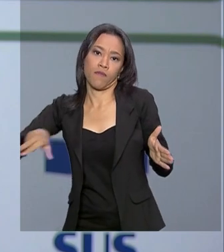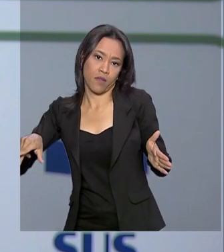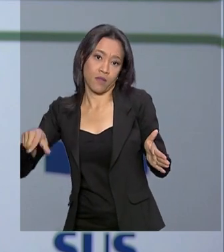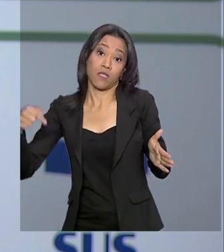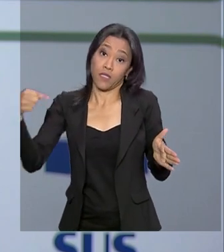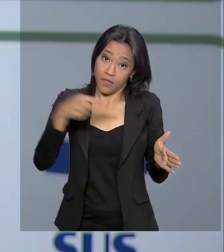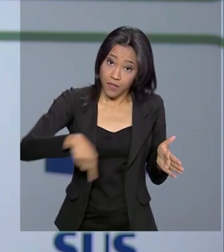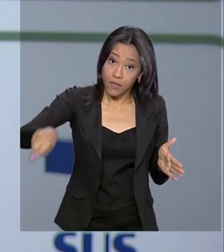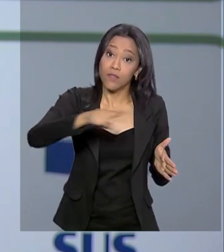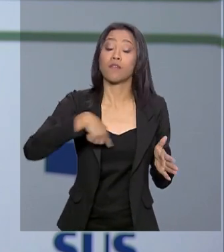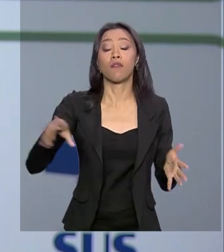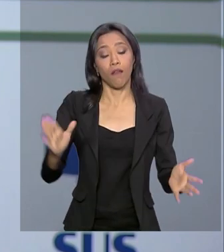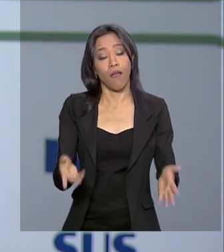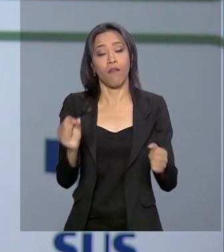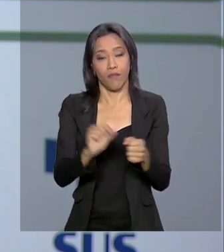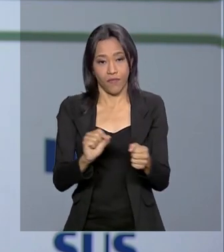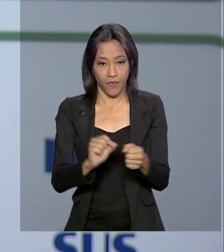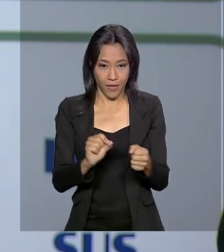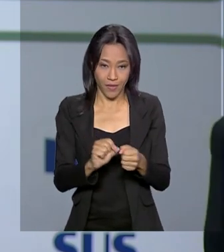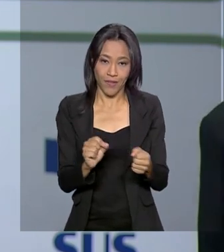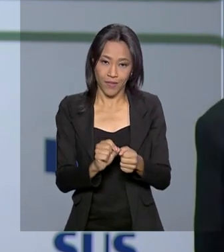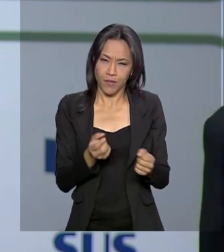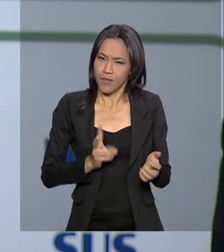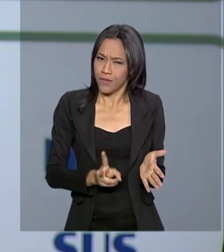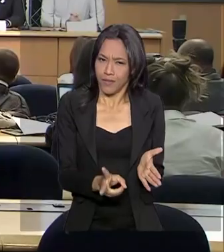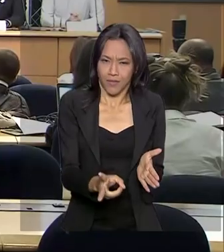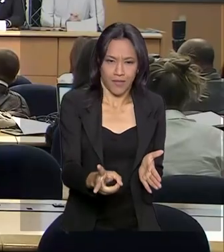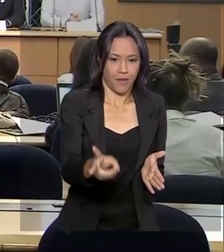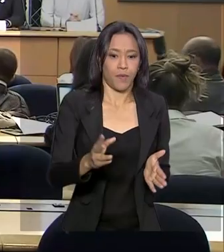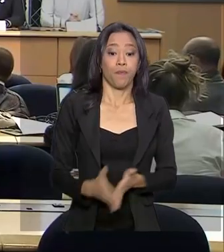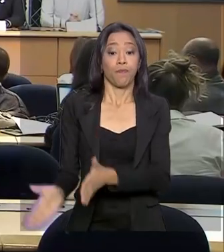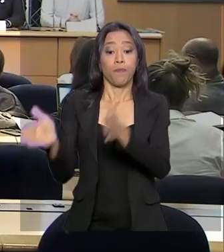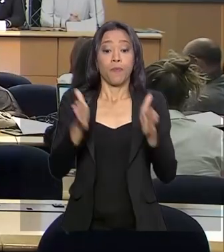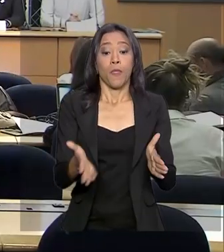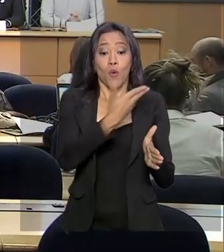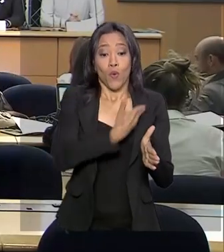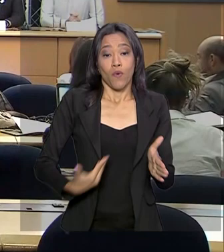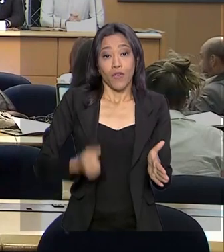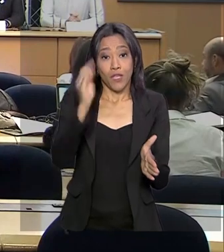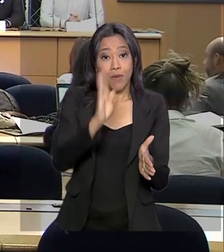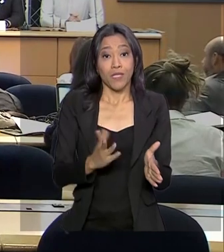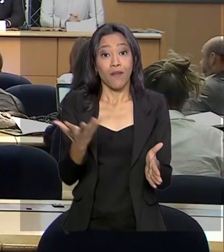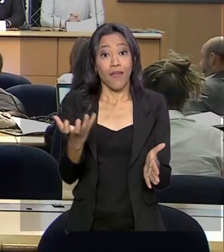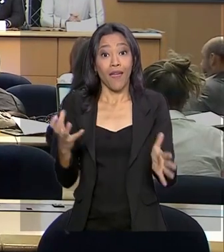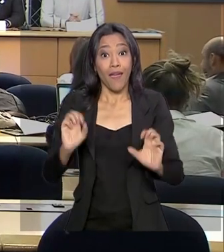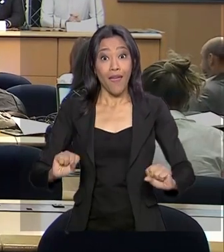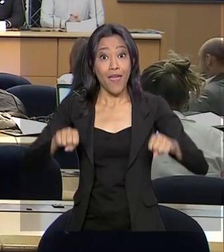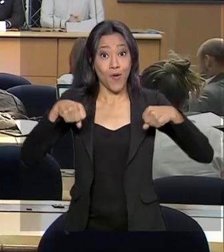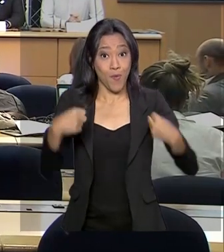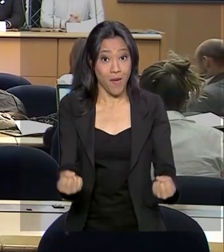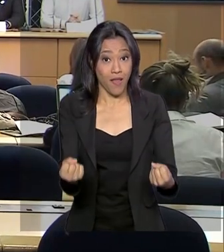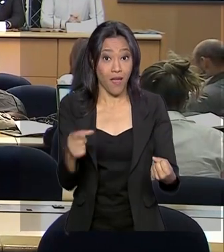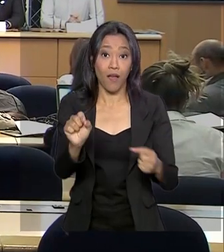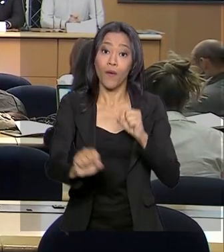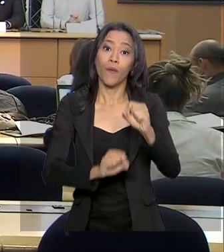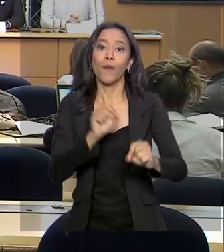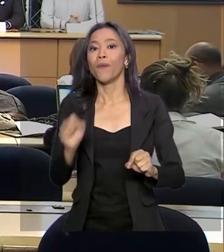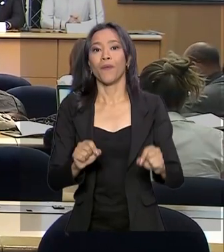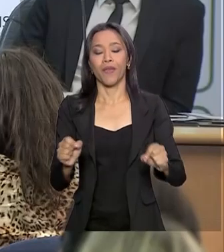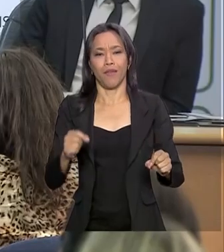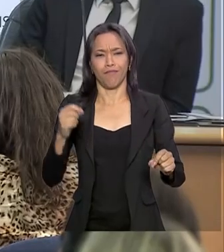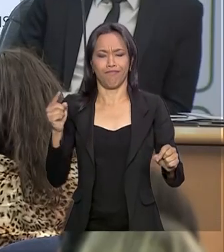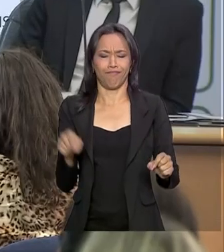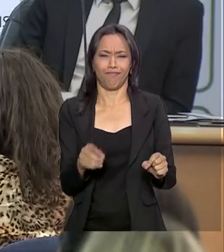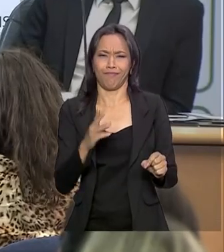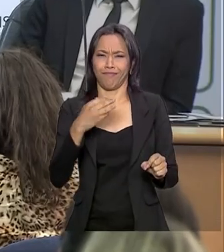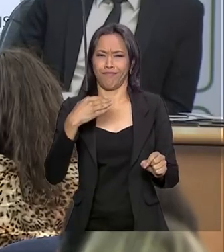são realizadas sistematicamente. O governo brasileiro quer recuperar o certificado de erradicação do sarampo.